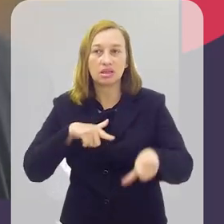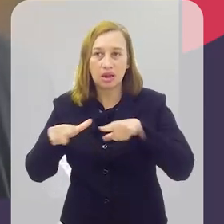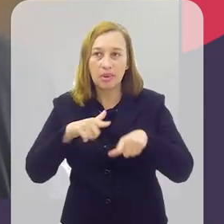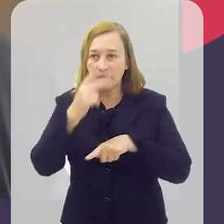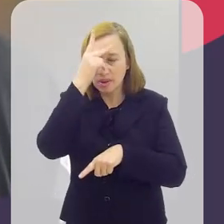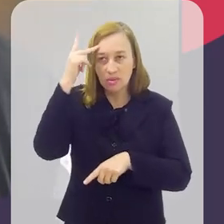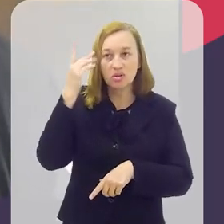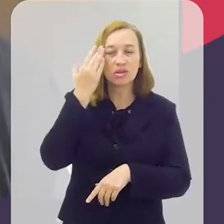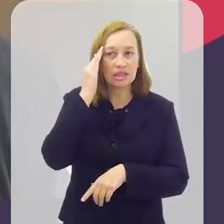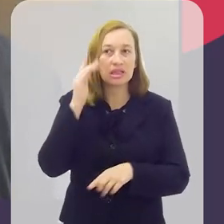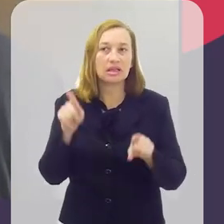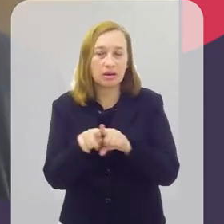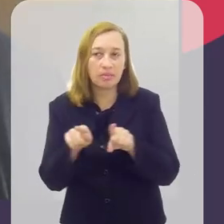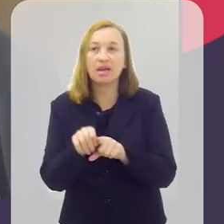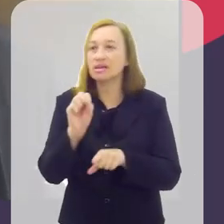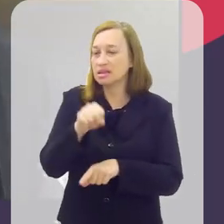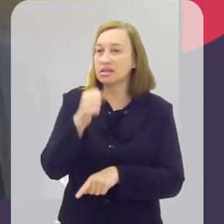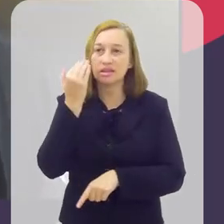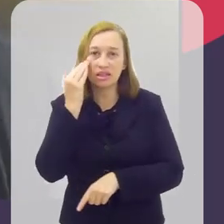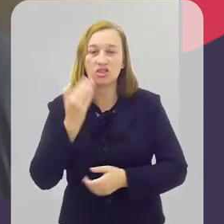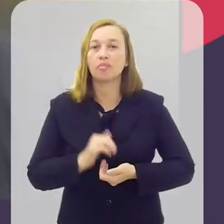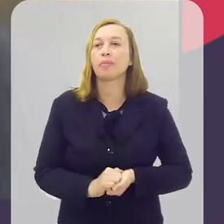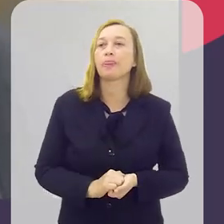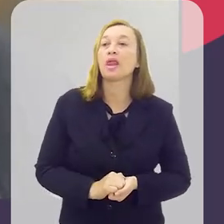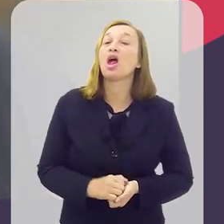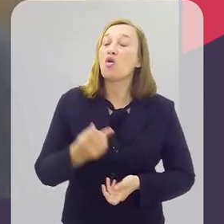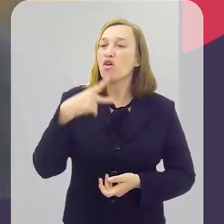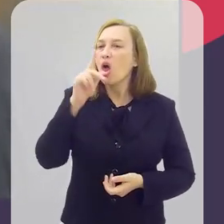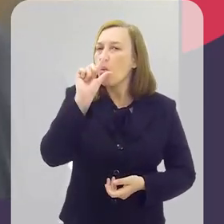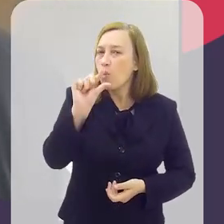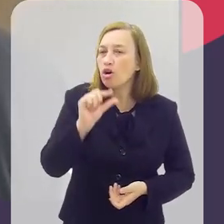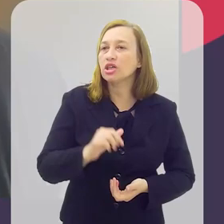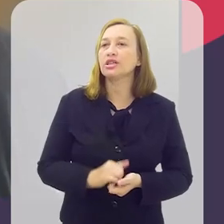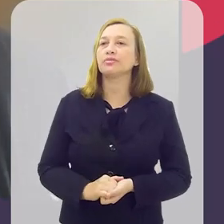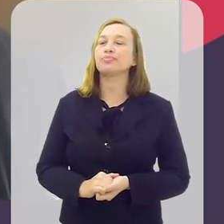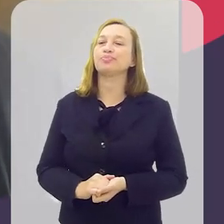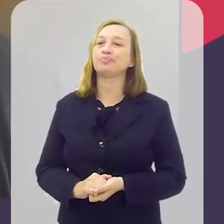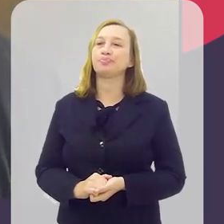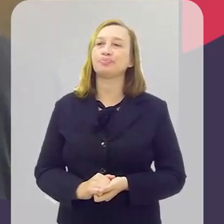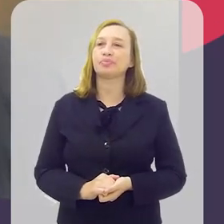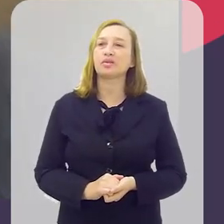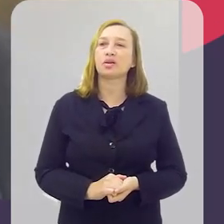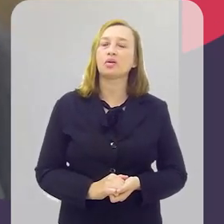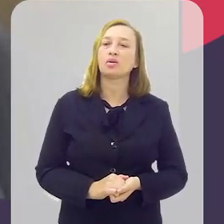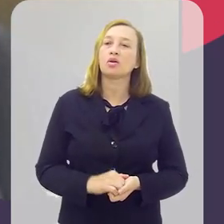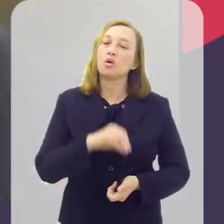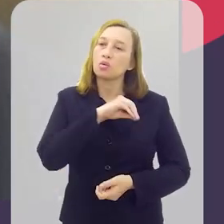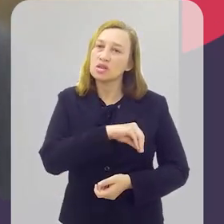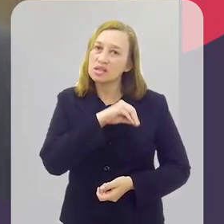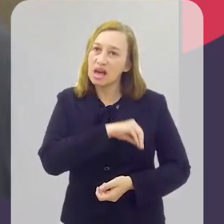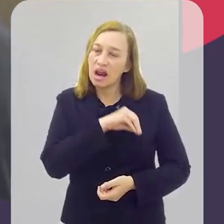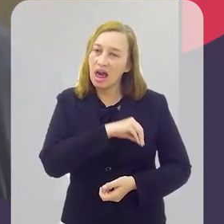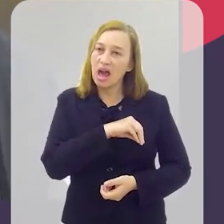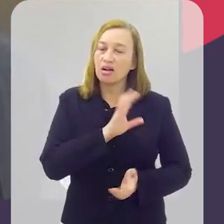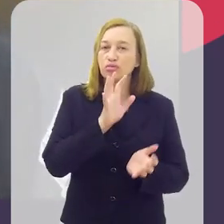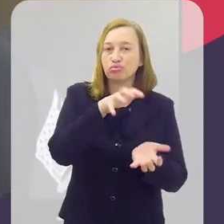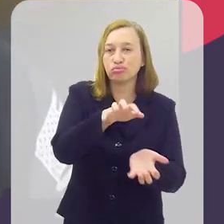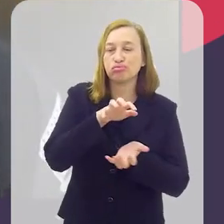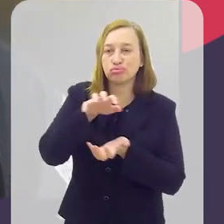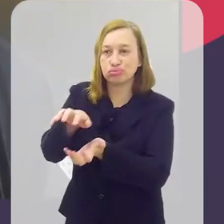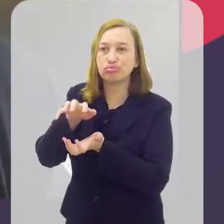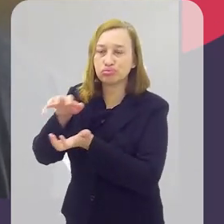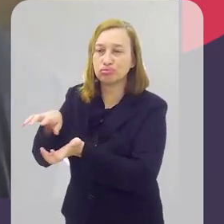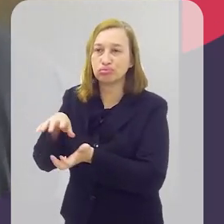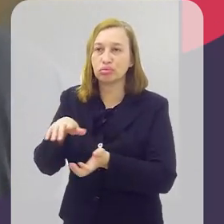as pessoas entenderem também. Sim, pode. Entendi. E eu vou falar um pouquinho sobre a remuneração dos empregadores. A gente fez um